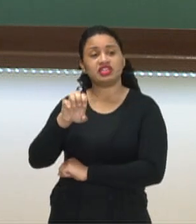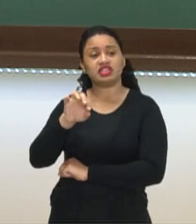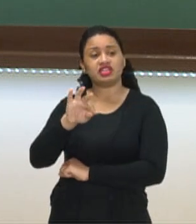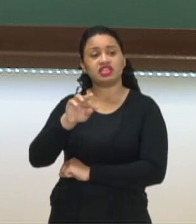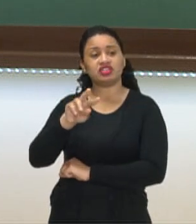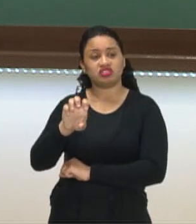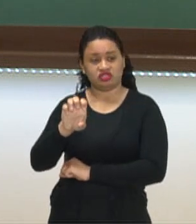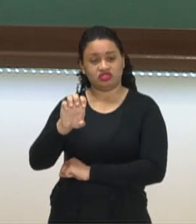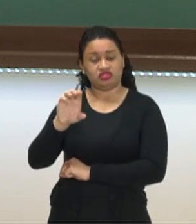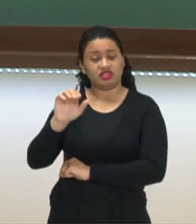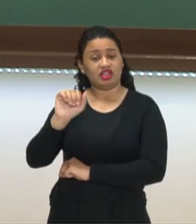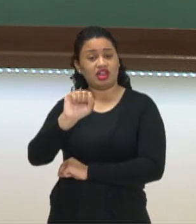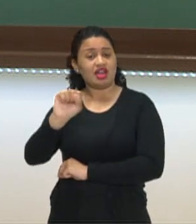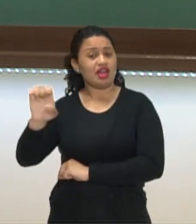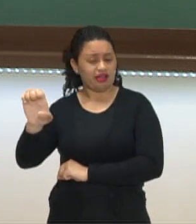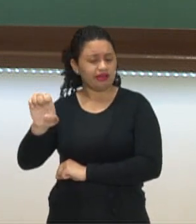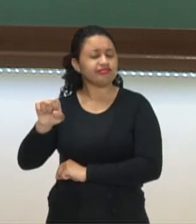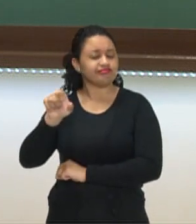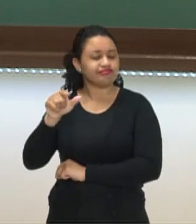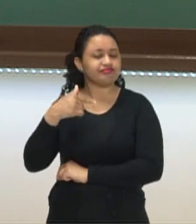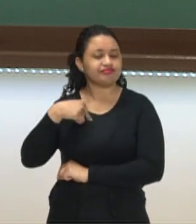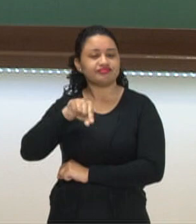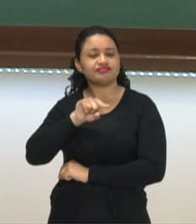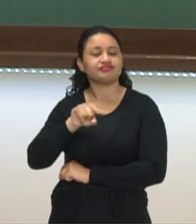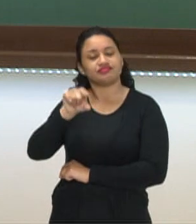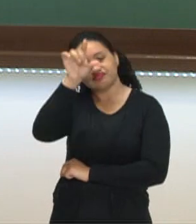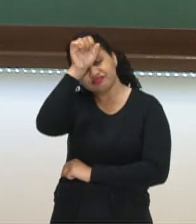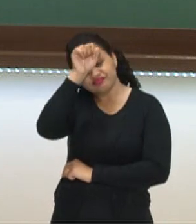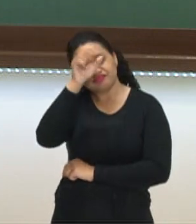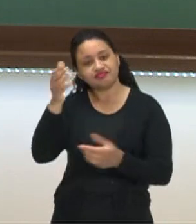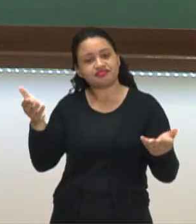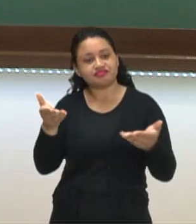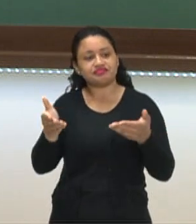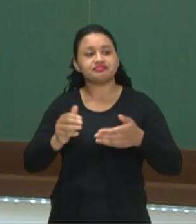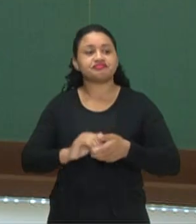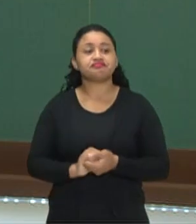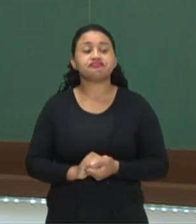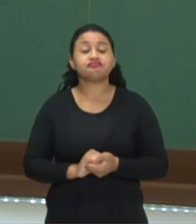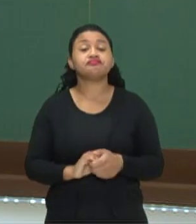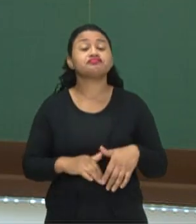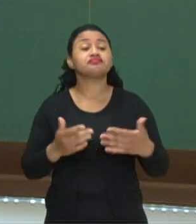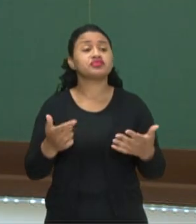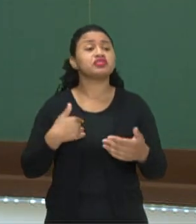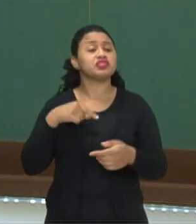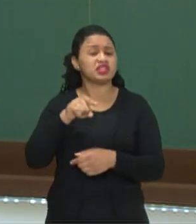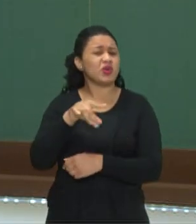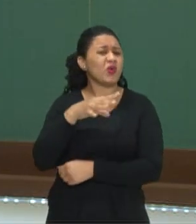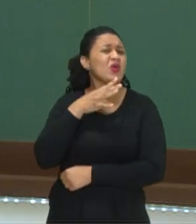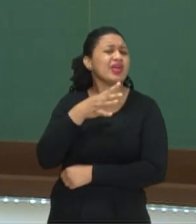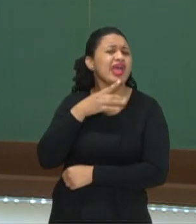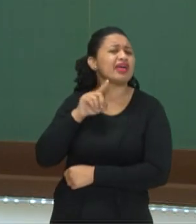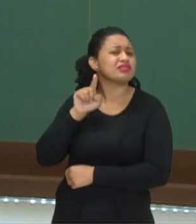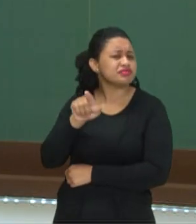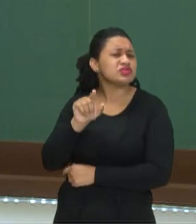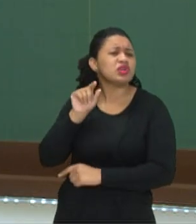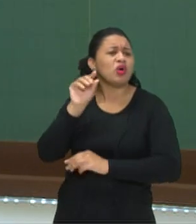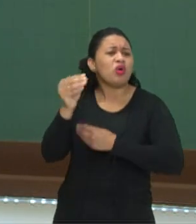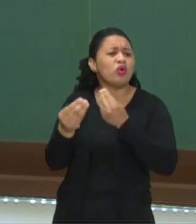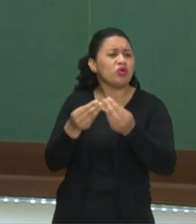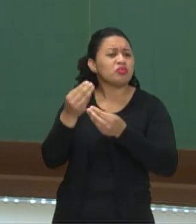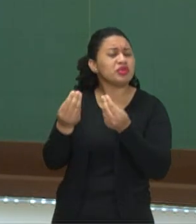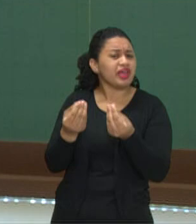em inglês nós chamamos de Genitive Case. Acompanhe comigo, você já ouviu falar sobre o